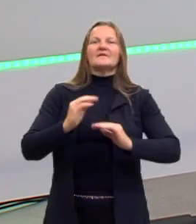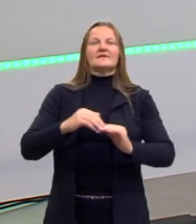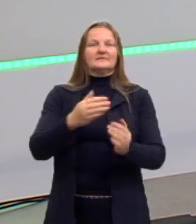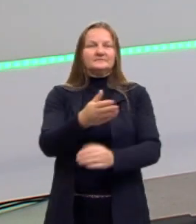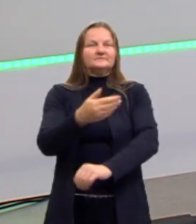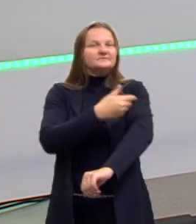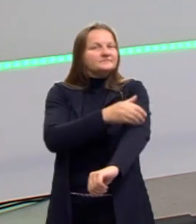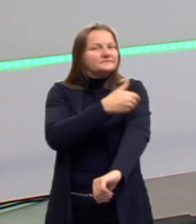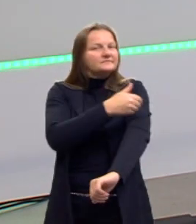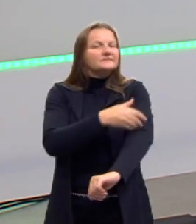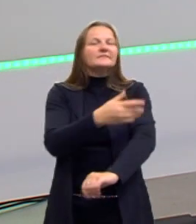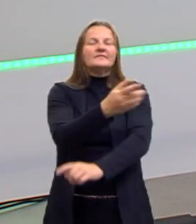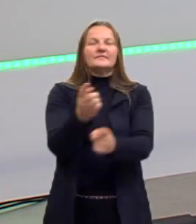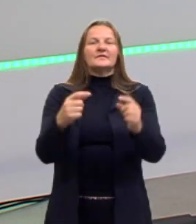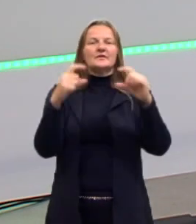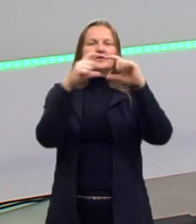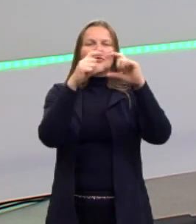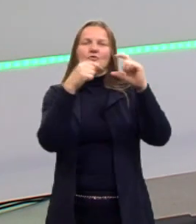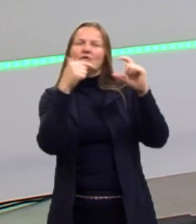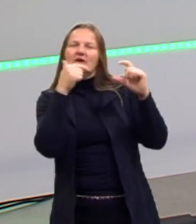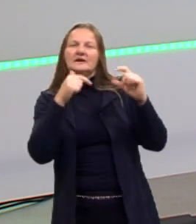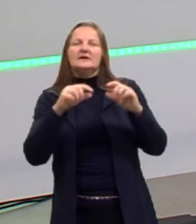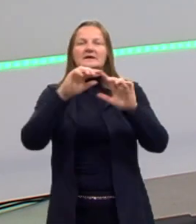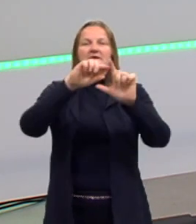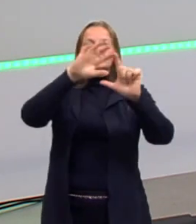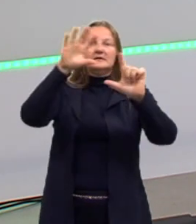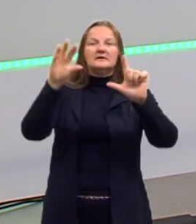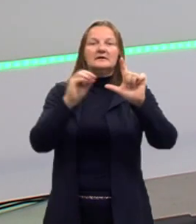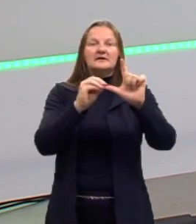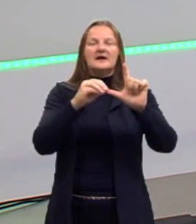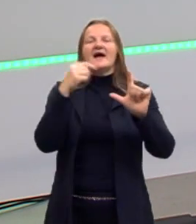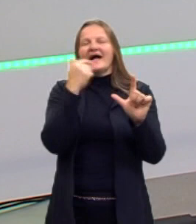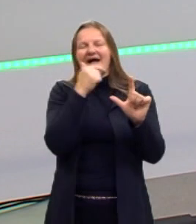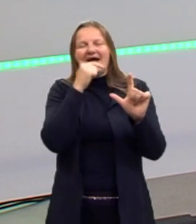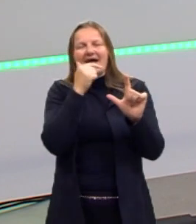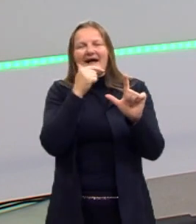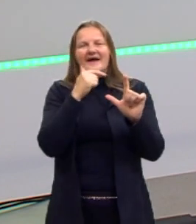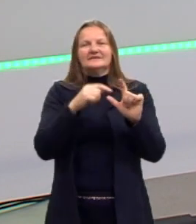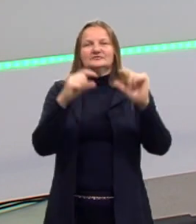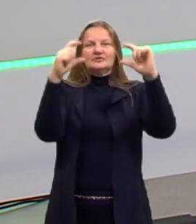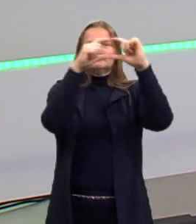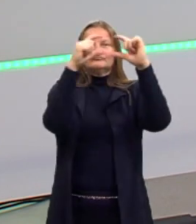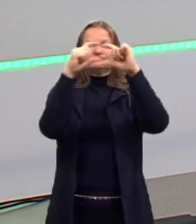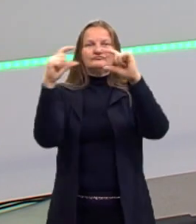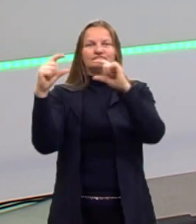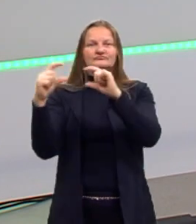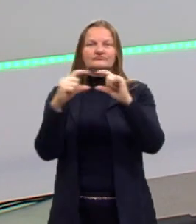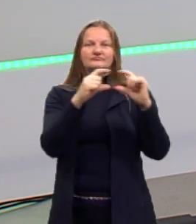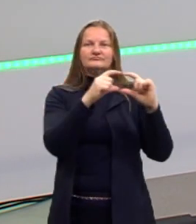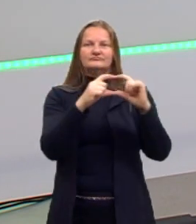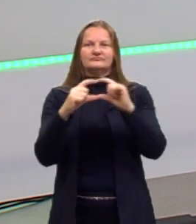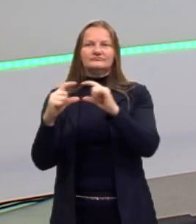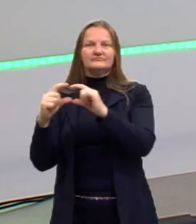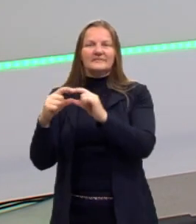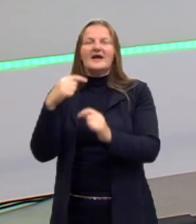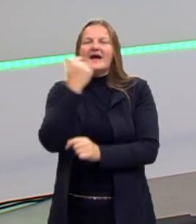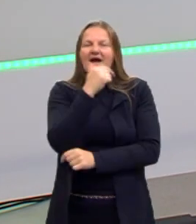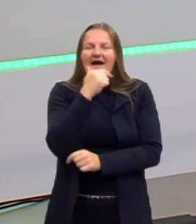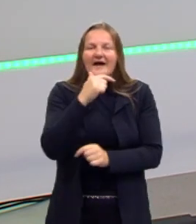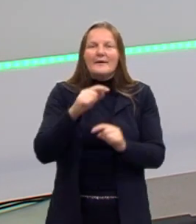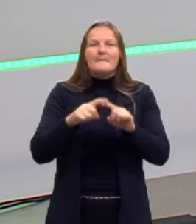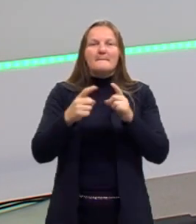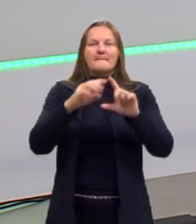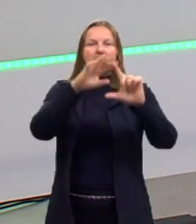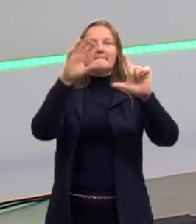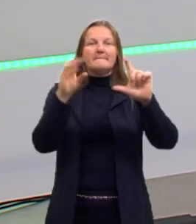tirinhas, cartoons, fazem a gente rir. A gente já viu eles em outras aulas. Hoje a gente vai começar